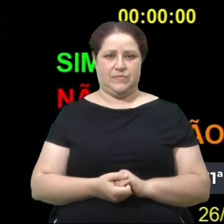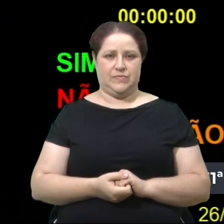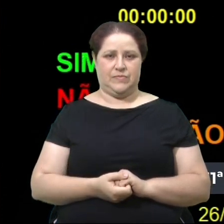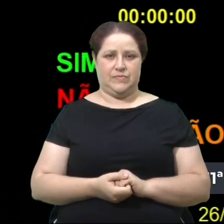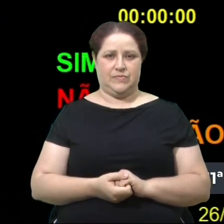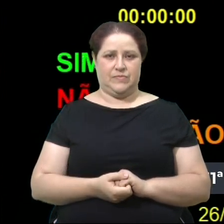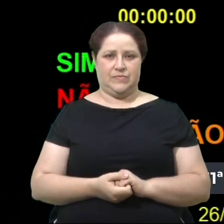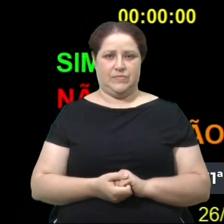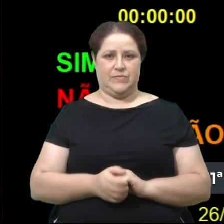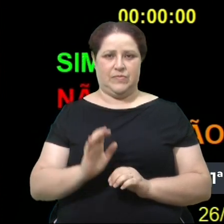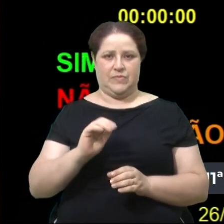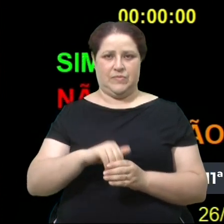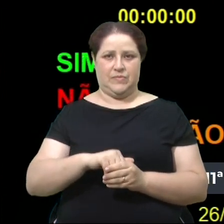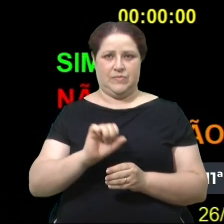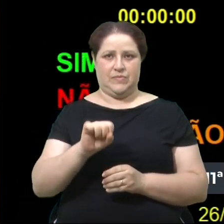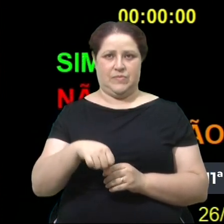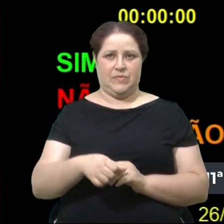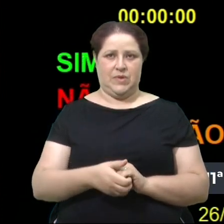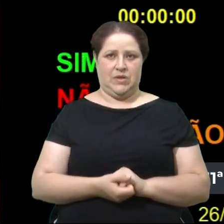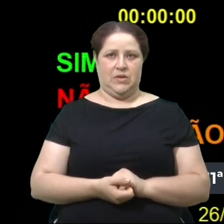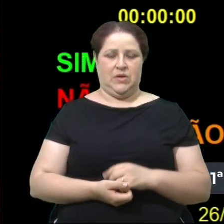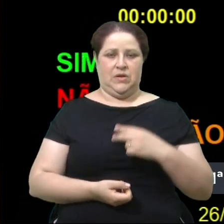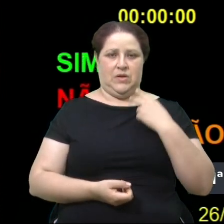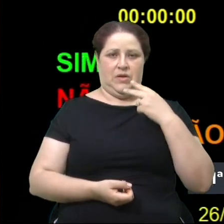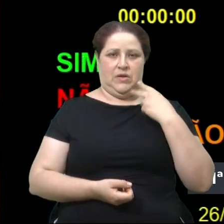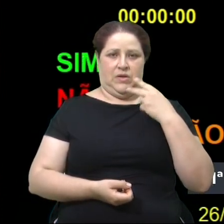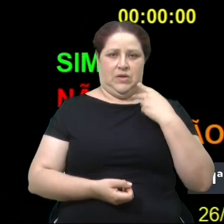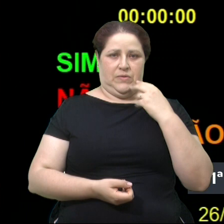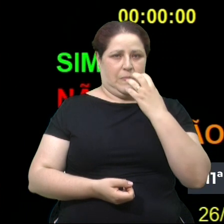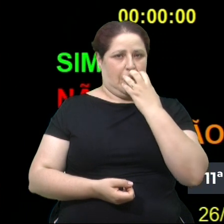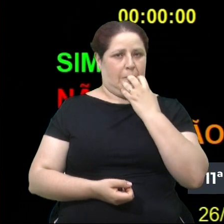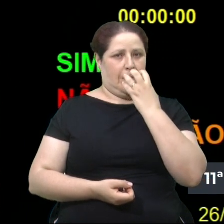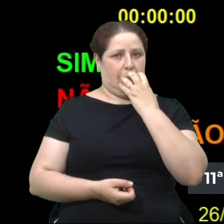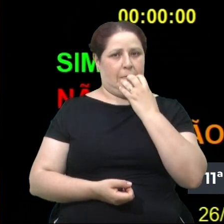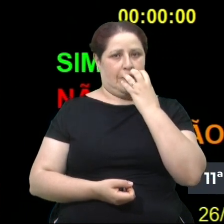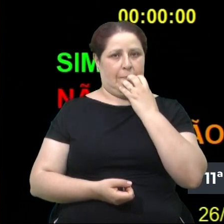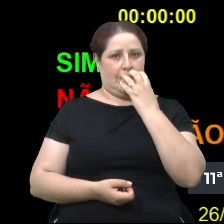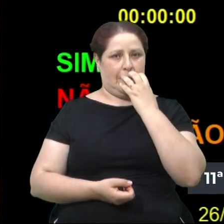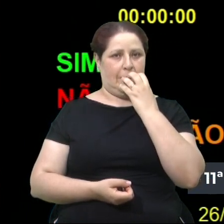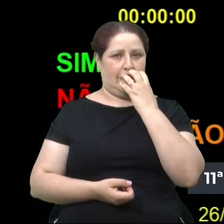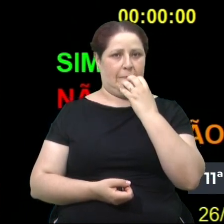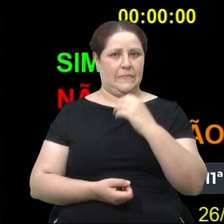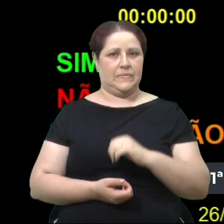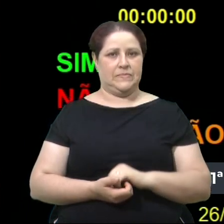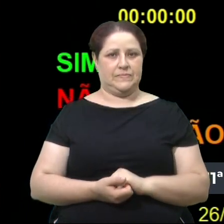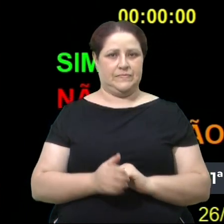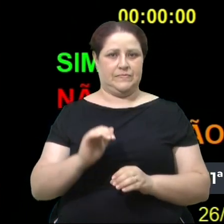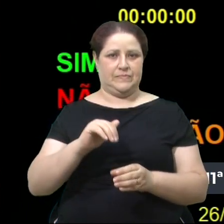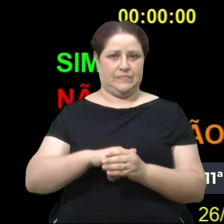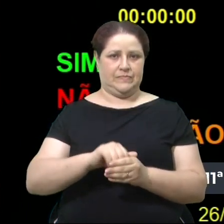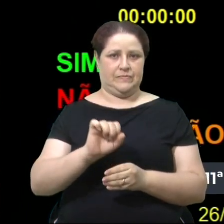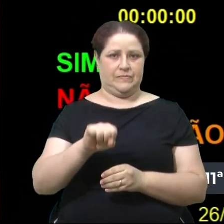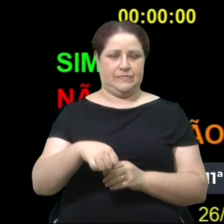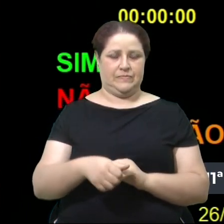Voto sim. Vereador Gilfim de Camiles. Voto sim.